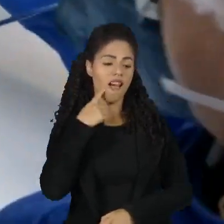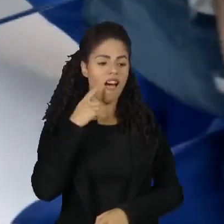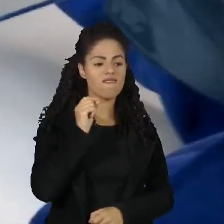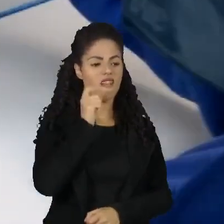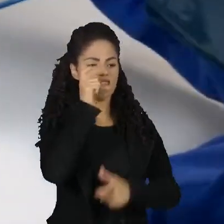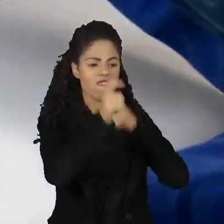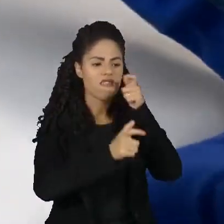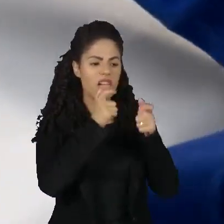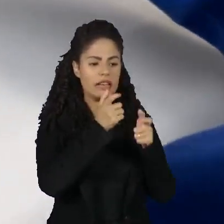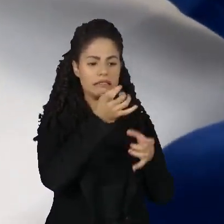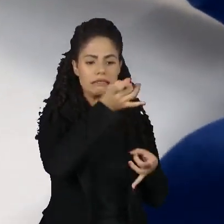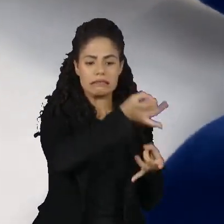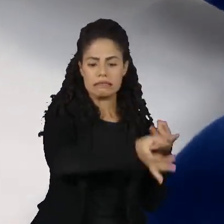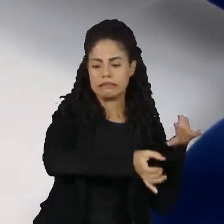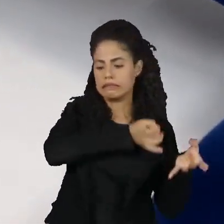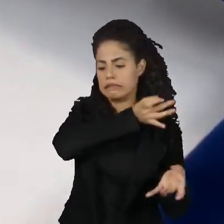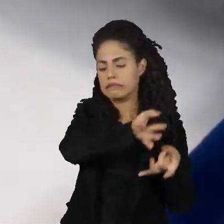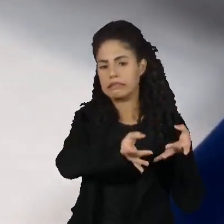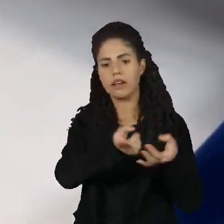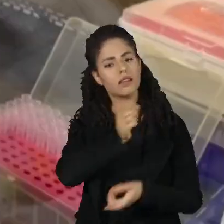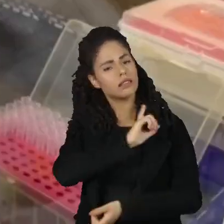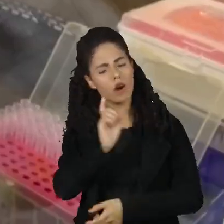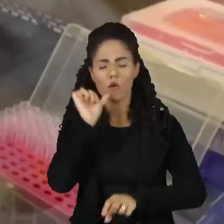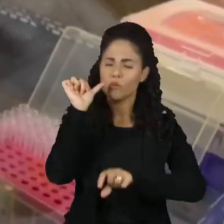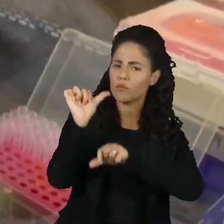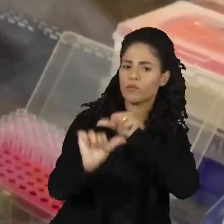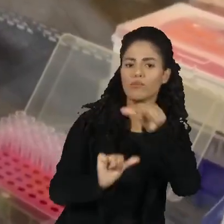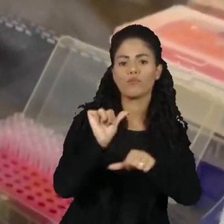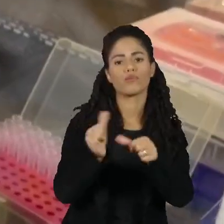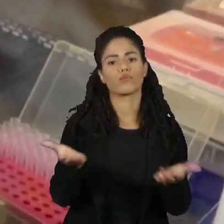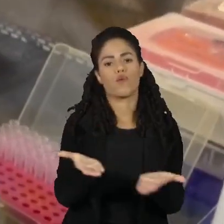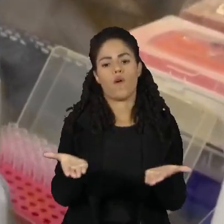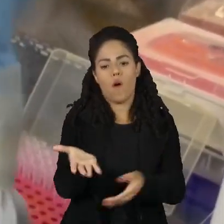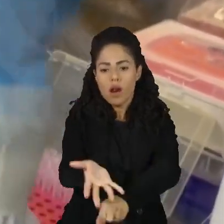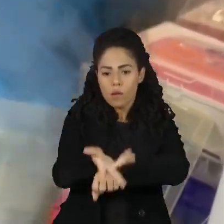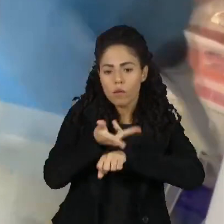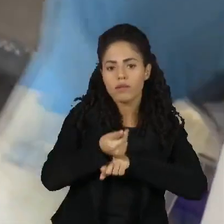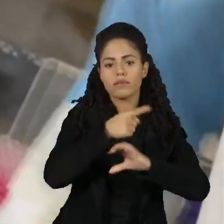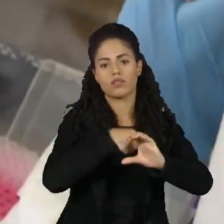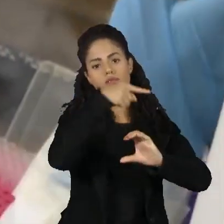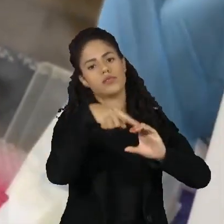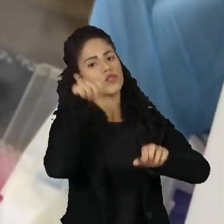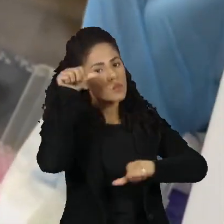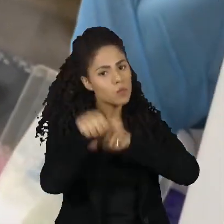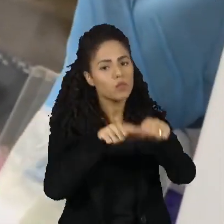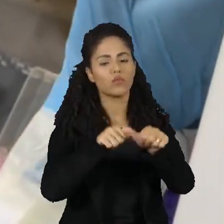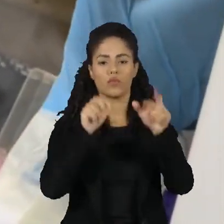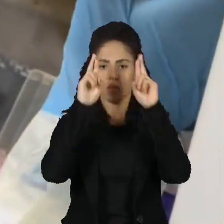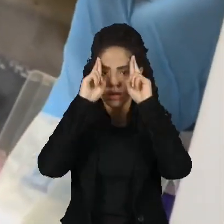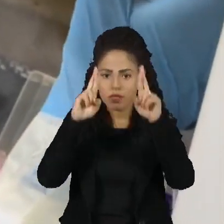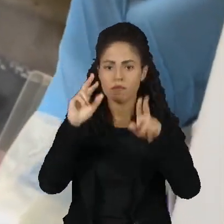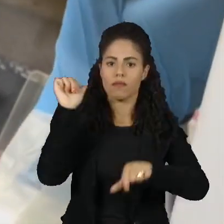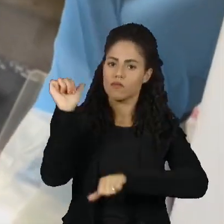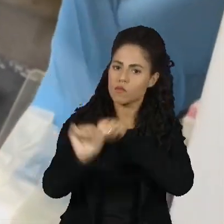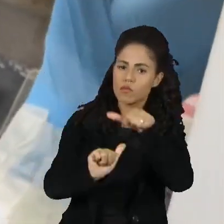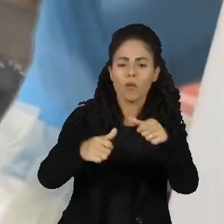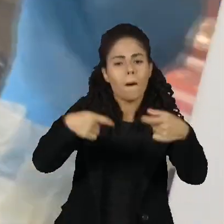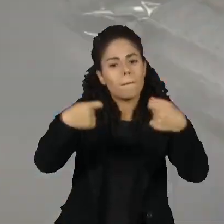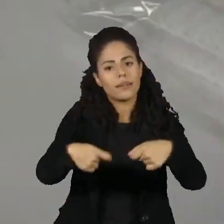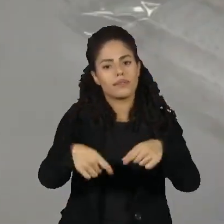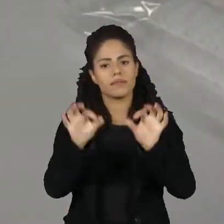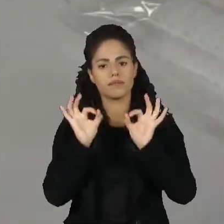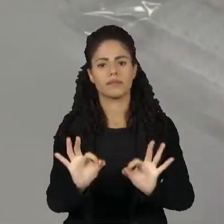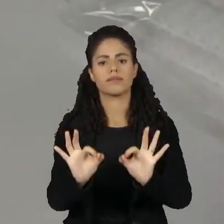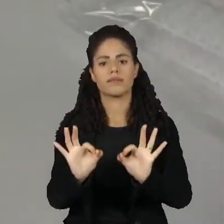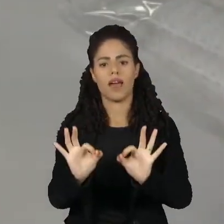que não, né? Os tempos são outros, a paridade na ciência, o respeito, estado de bem-estar